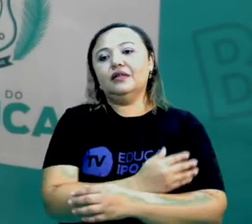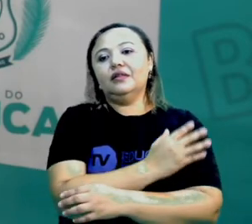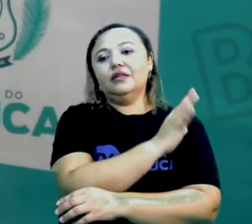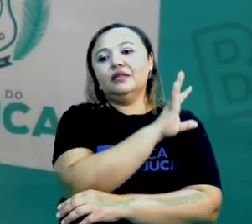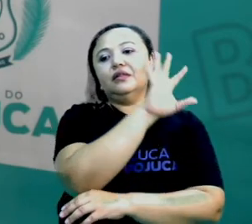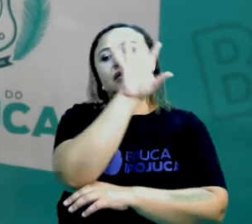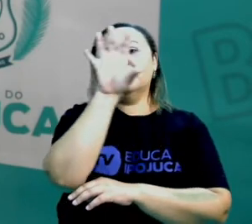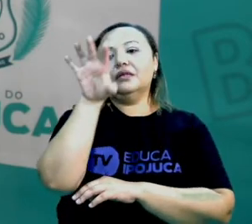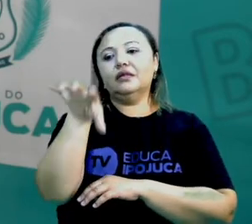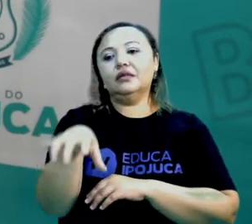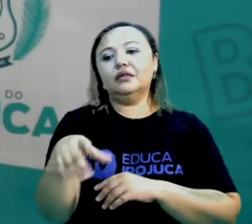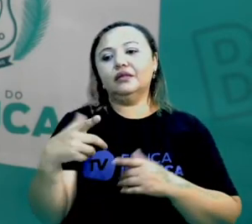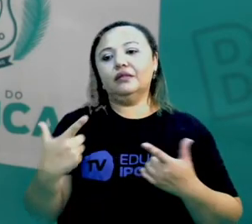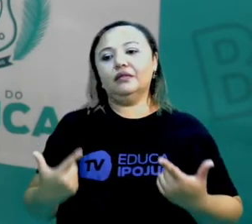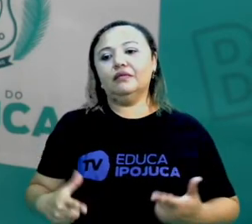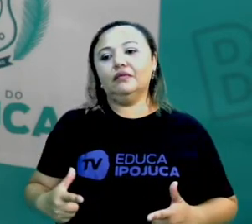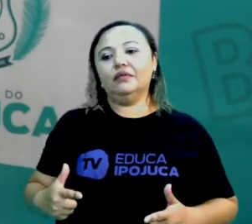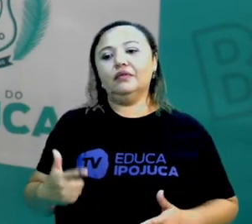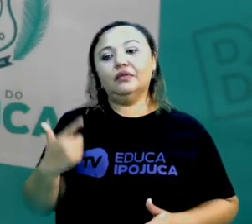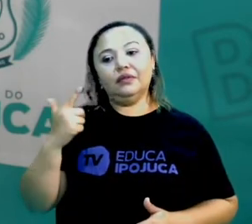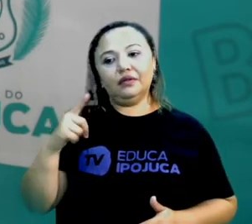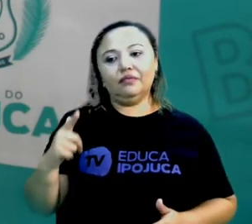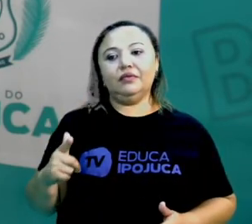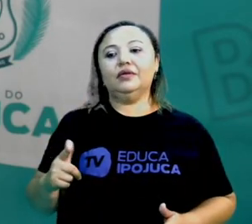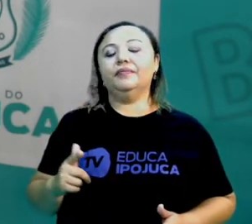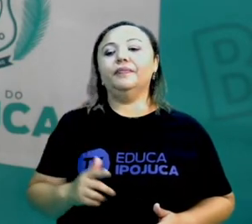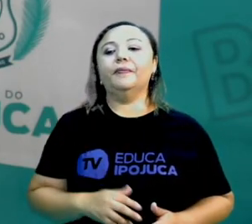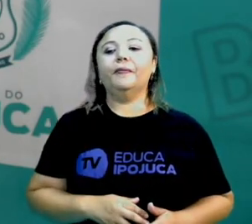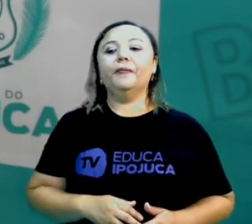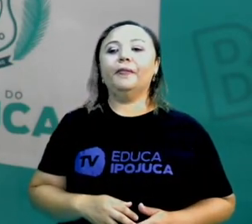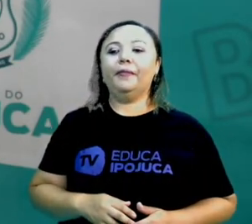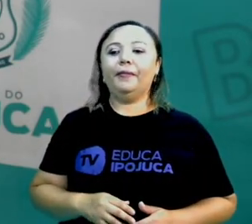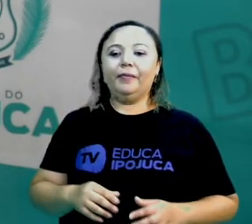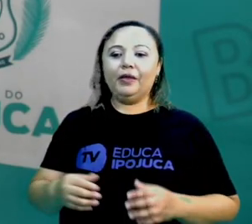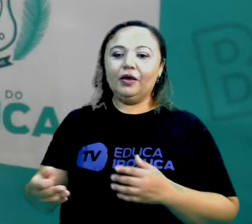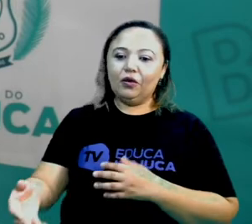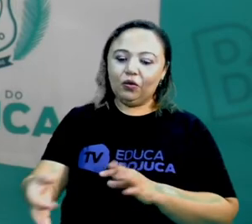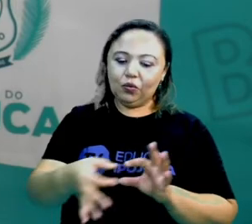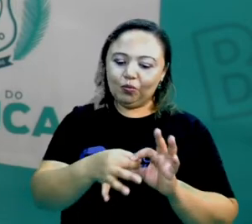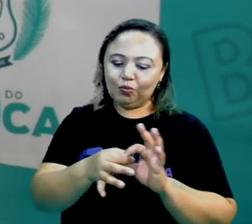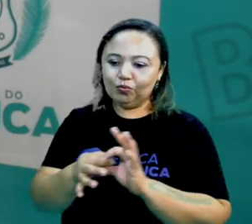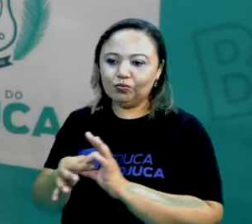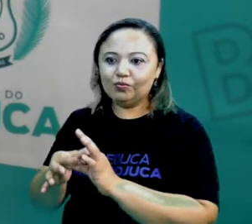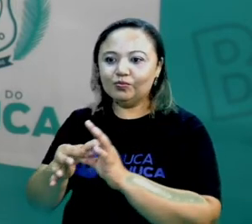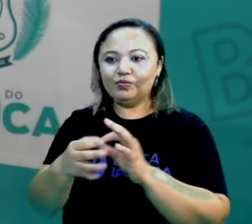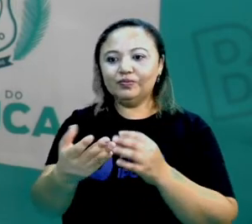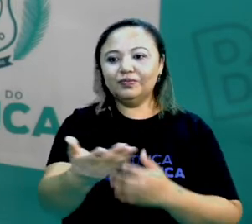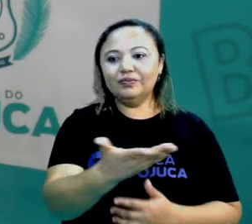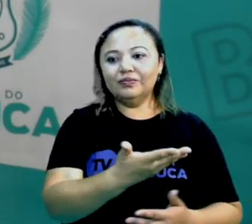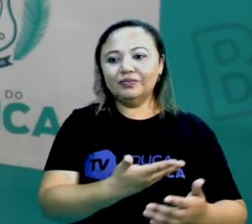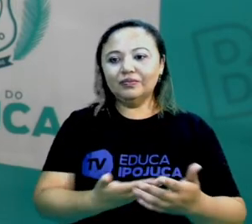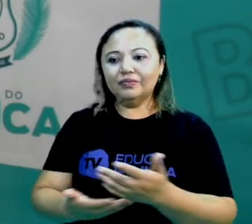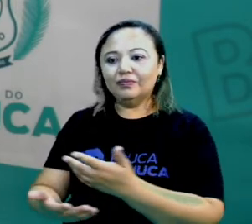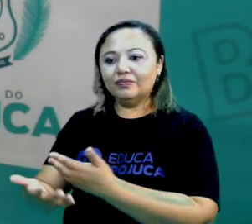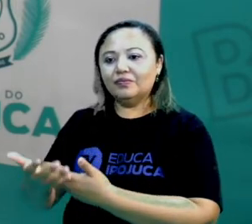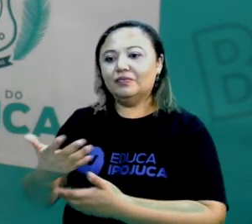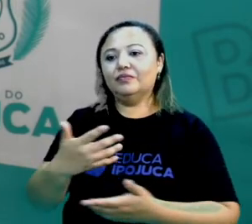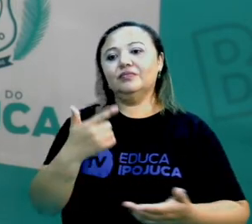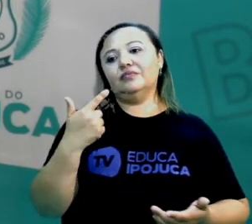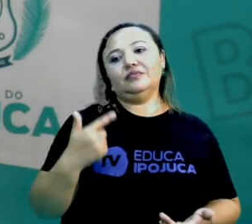seres vivos. uns atuando com os outros, né? Em